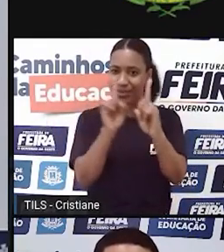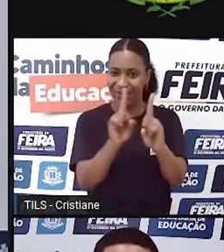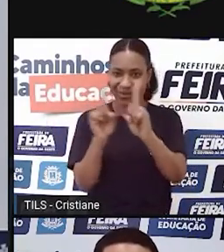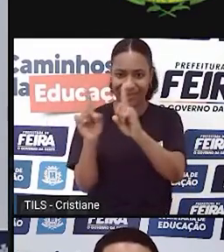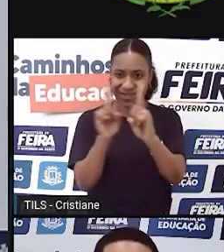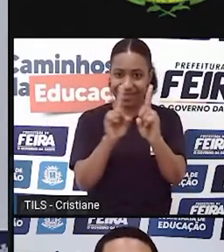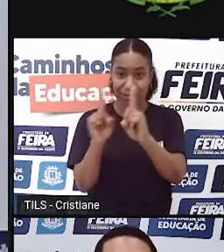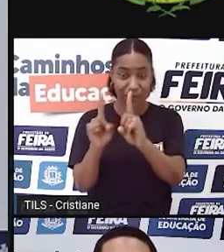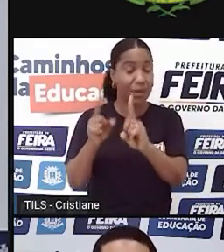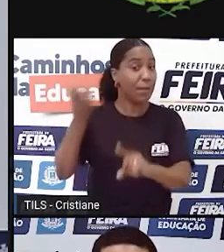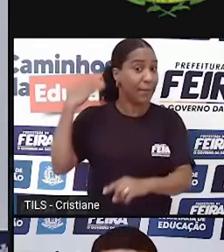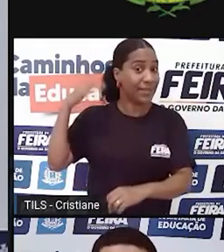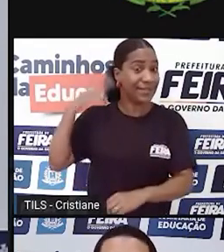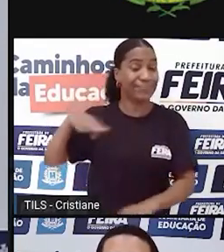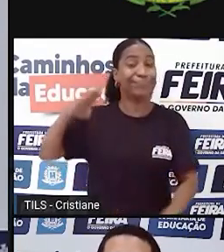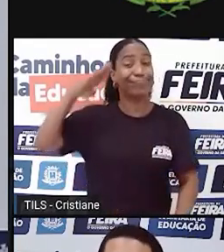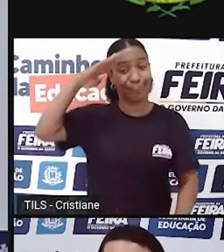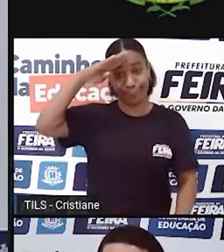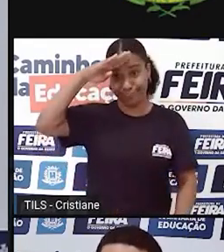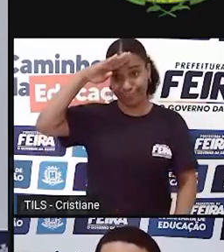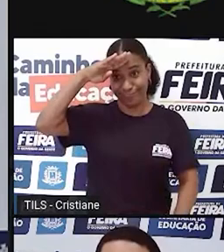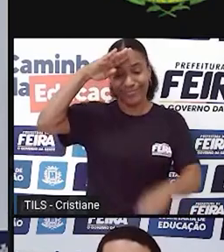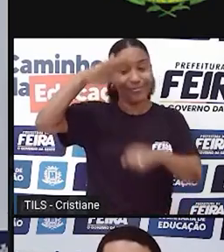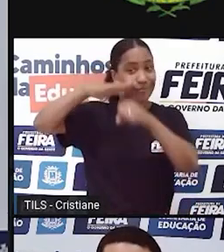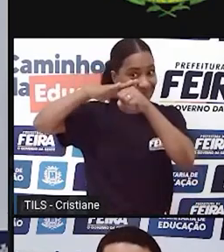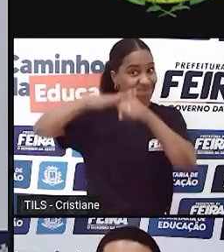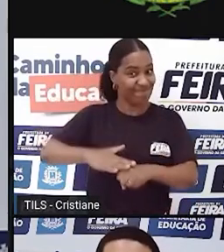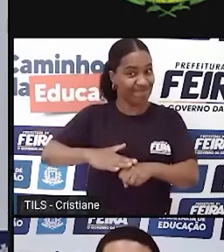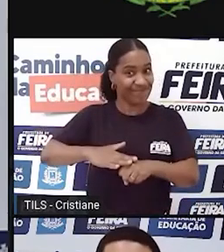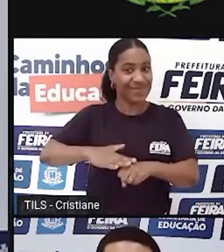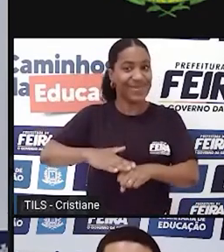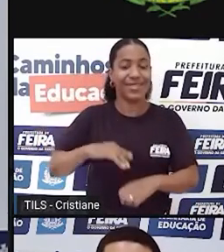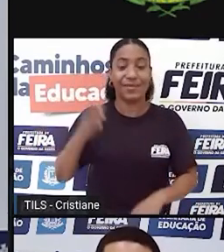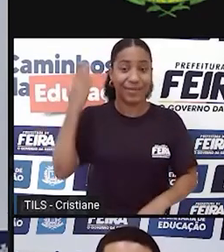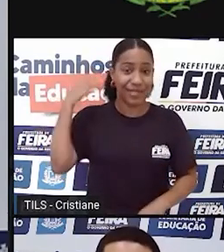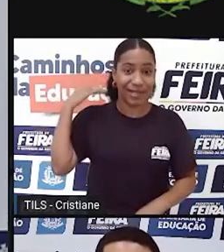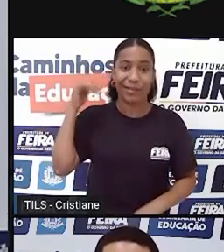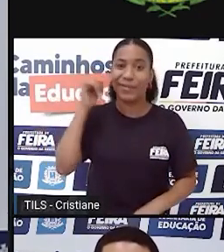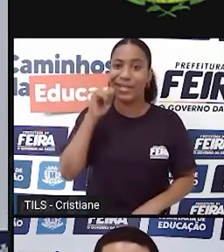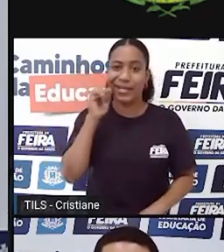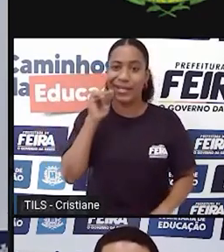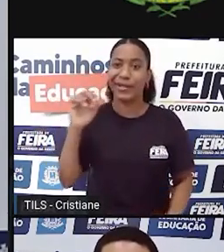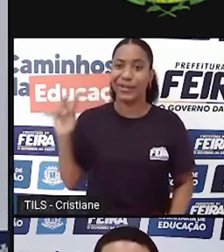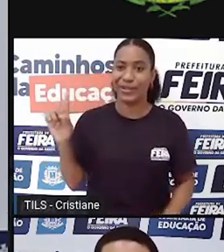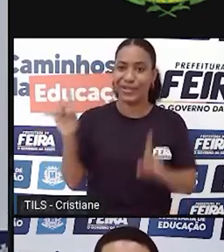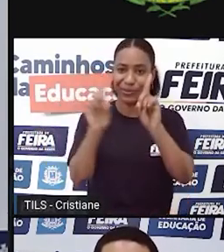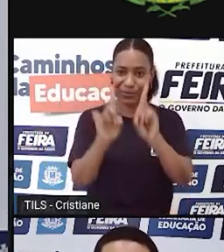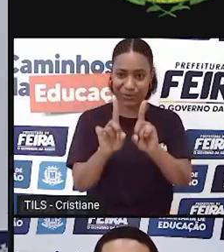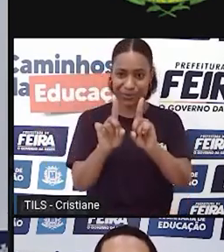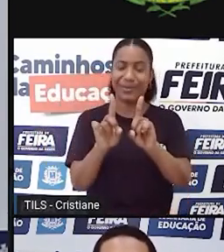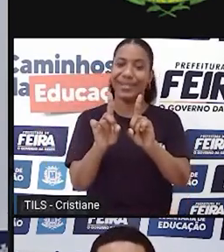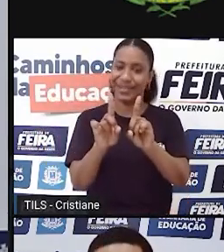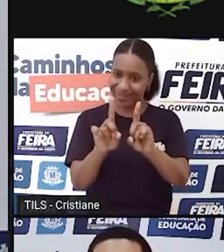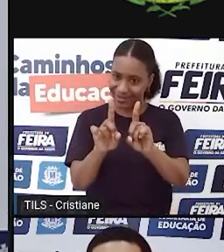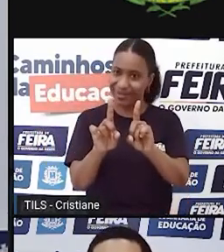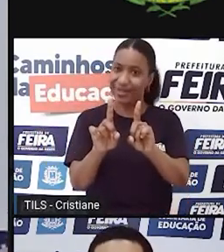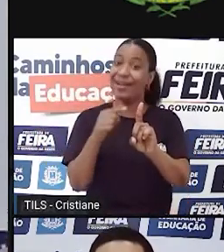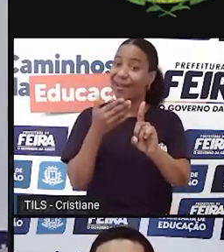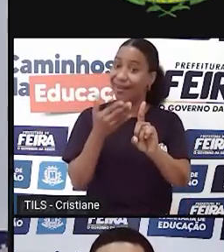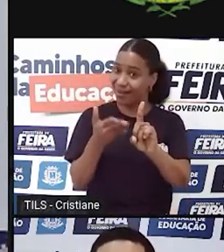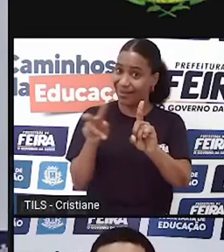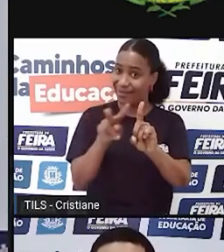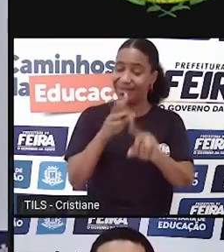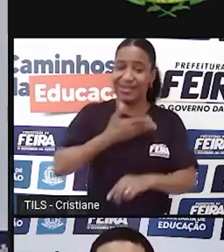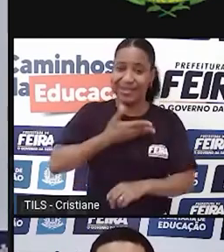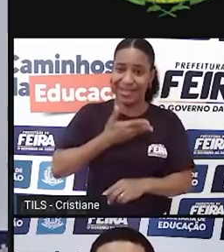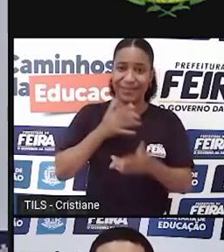militar. Olha a história presente. Com certeza, olha. Claro que a gente coloca um pouquinho, a gente vai florear um pouco, literatura, né? A não